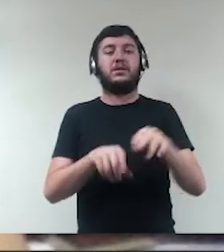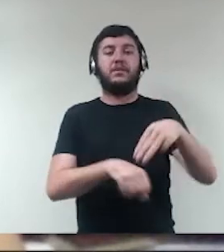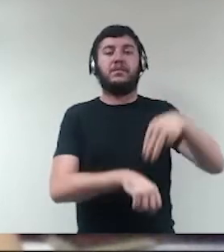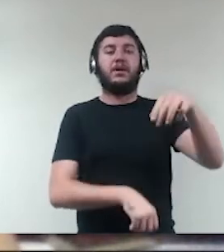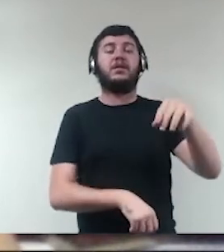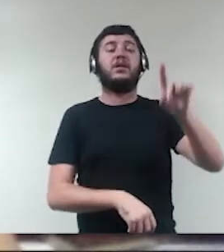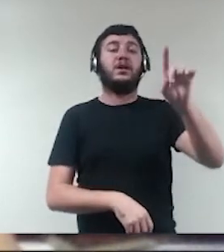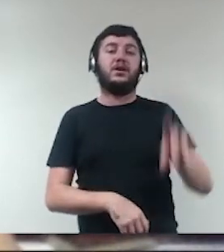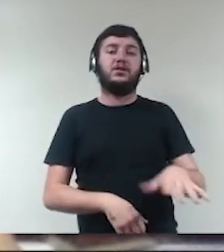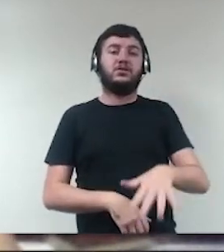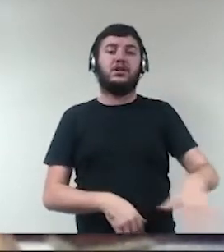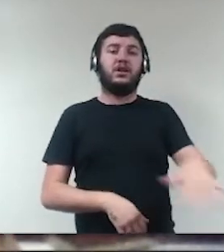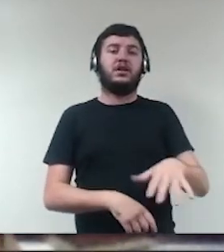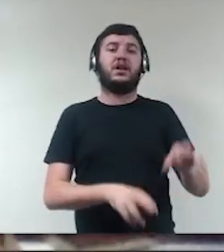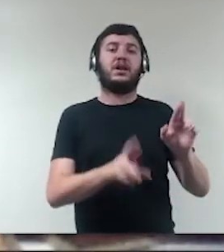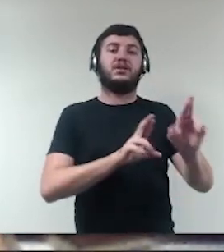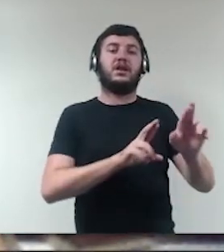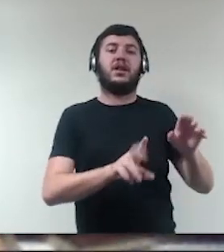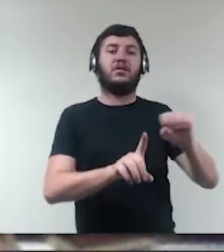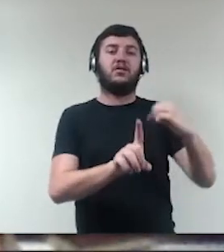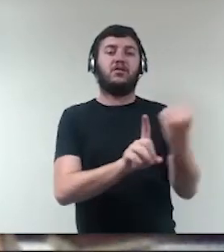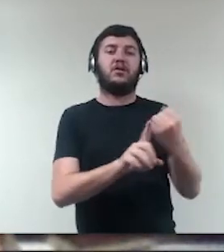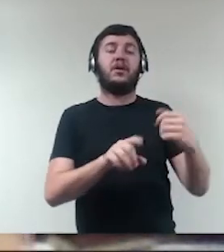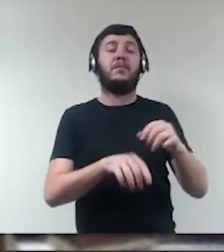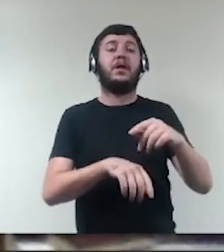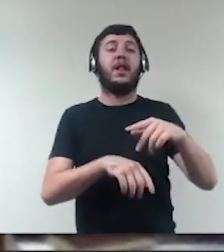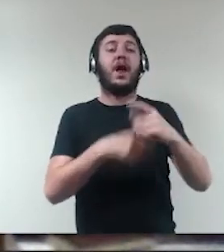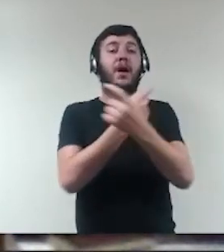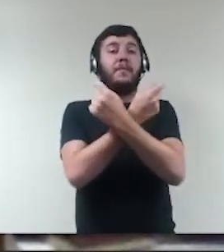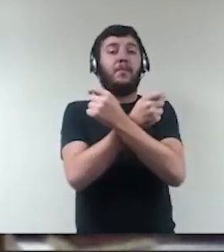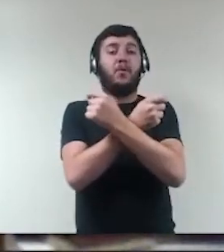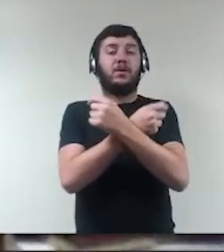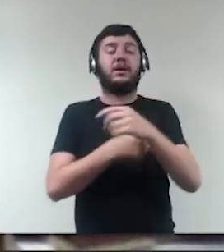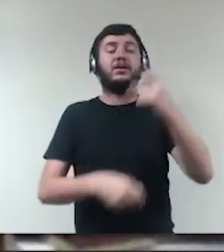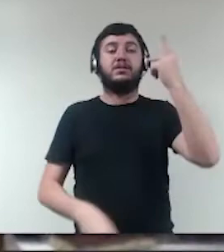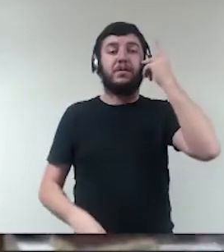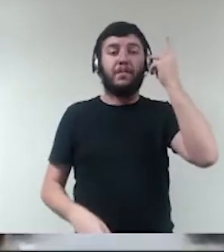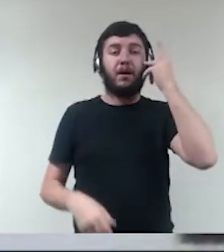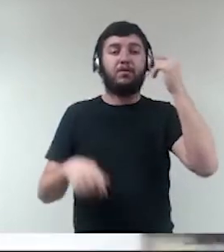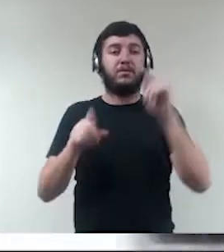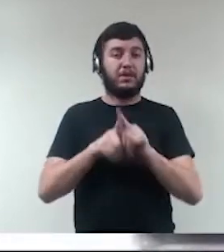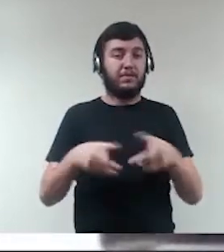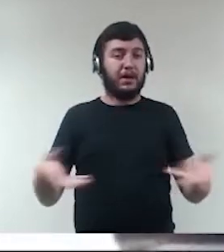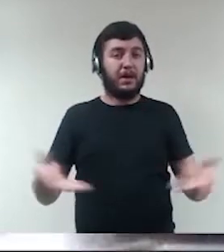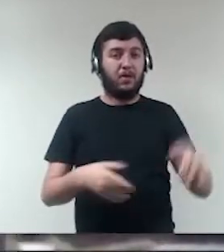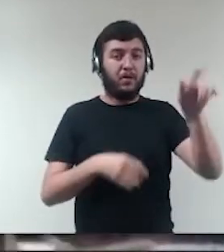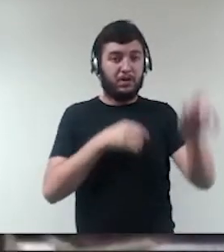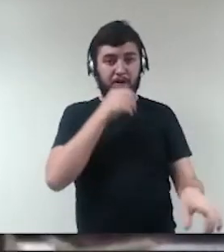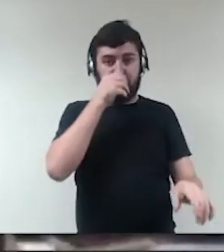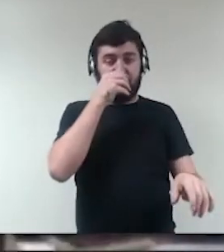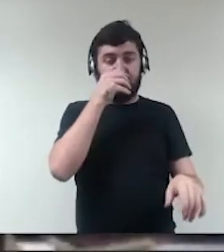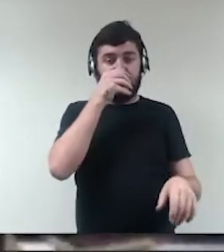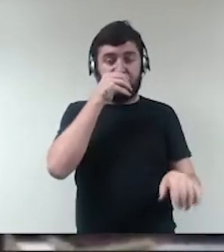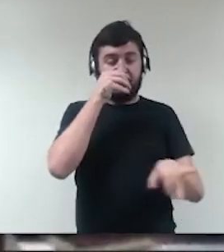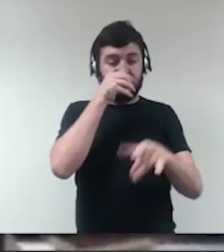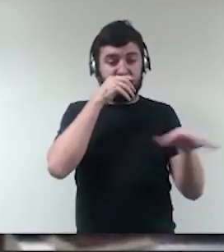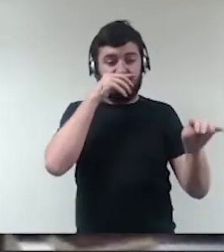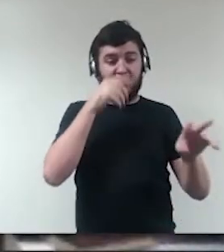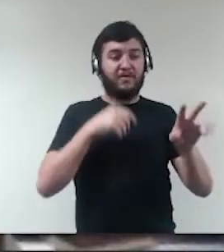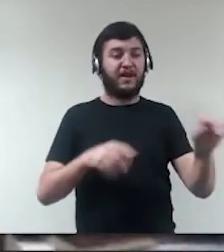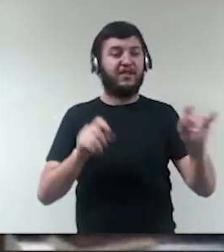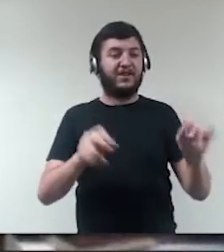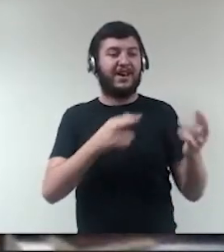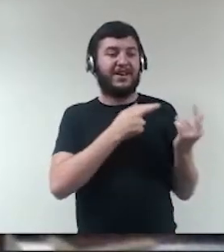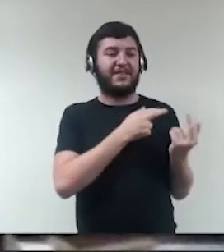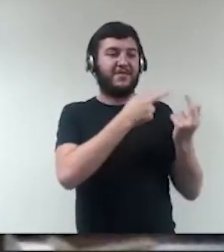Direito das Relações Sociais pela PUC de São Paulo. E aí, então, a gente vai passar, doutor João, essa banana, essa batata quente